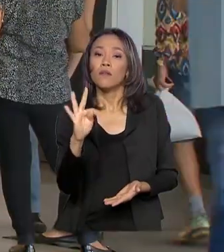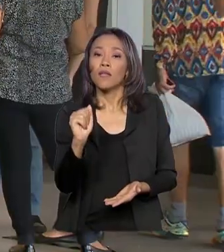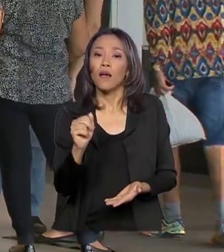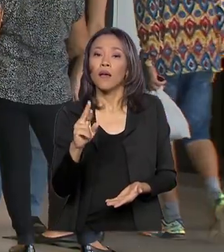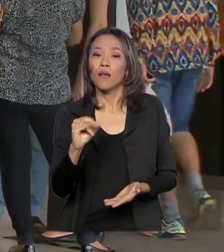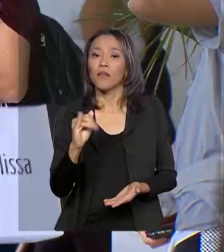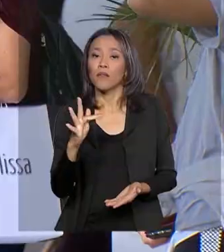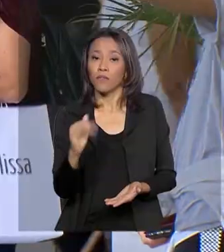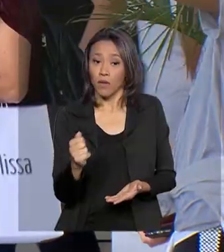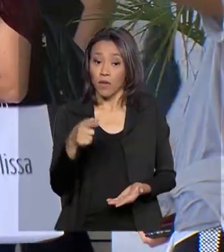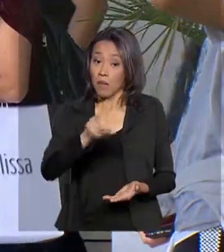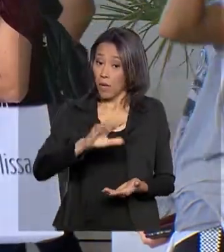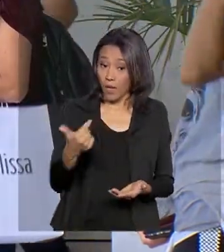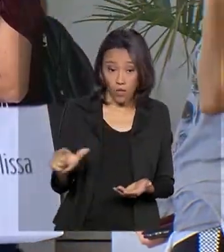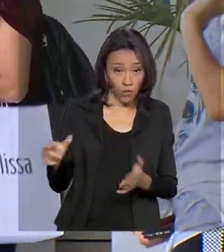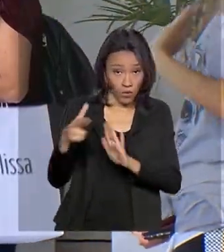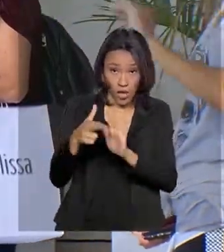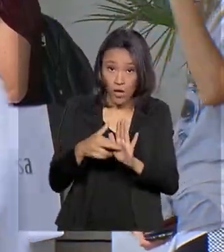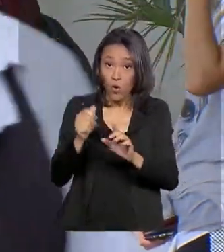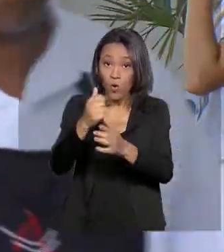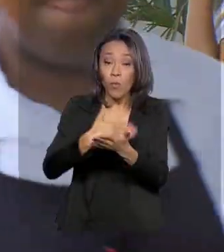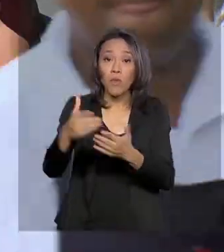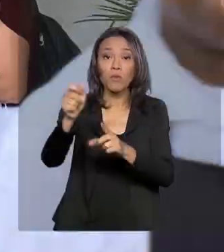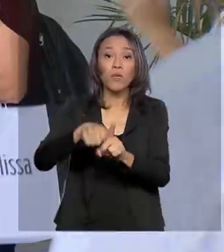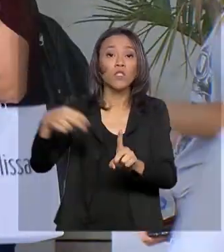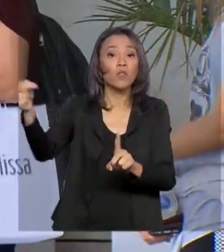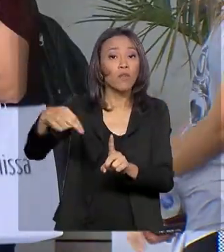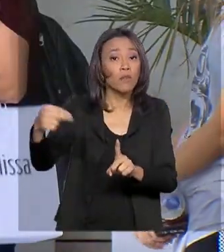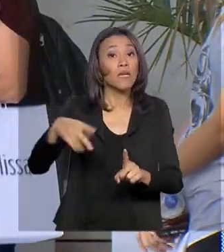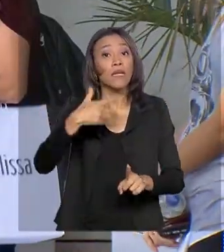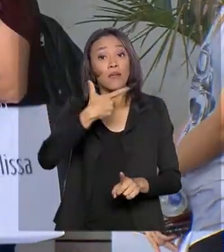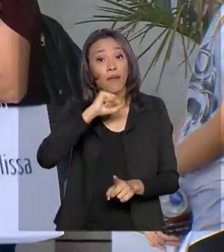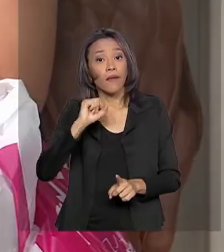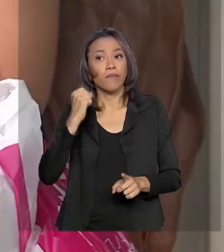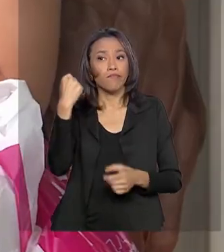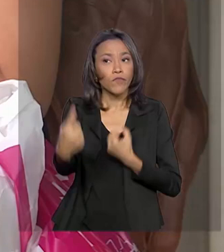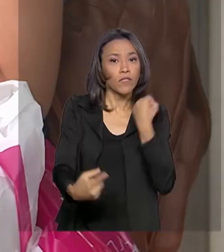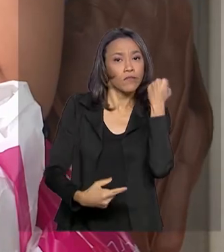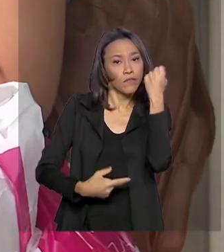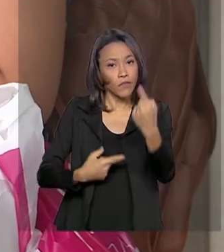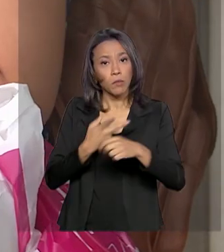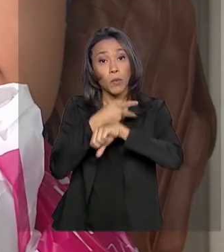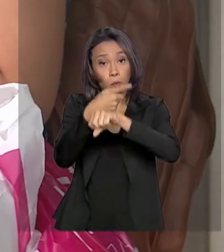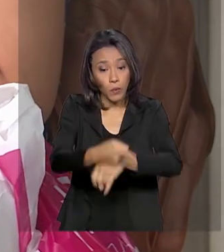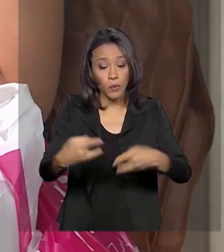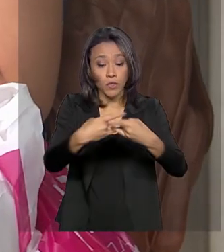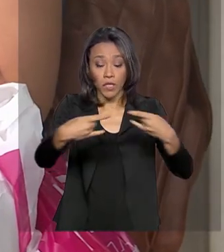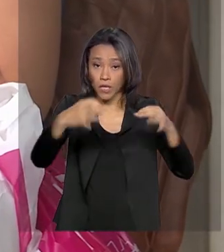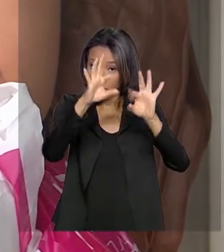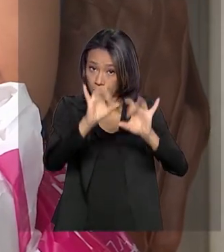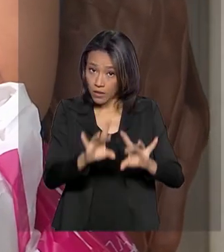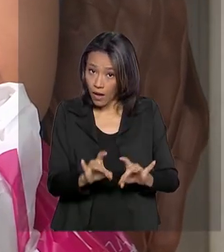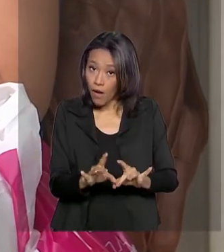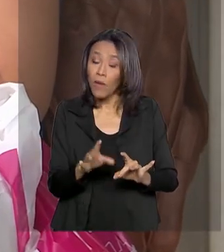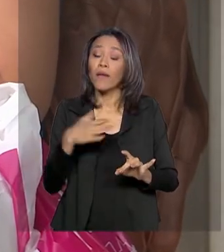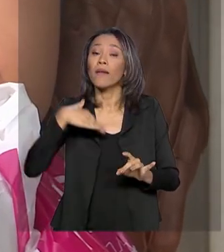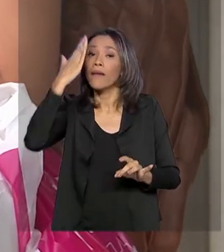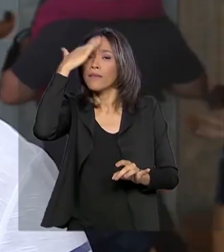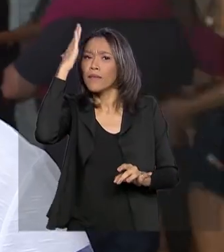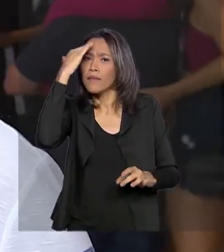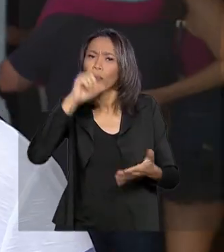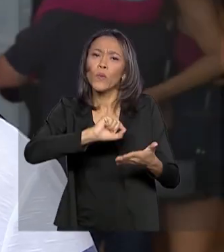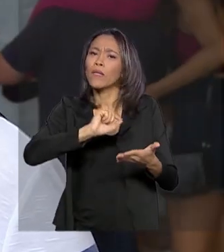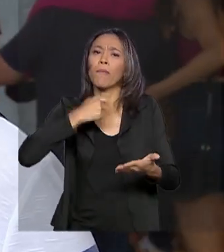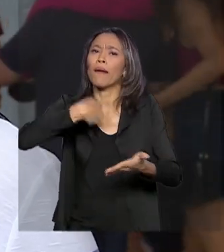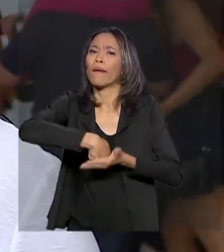a valer em novembro. Para quem, vez ou outra, recorre ao cheque especial, uma forma mais clara de entender o que está pagando.